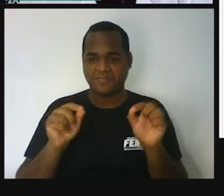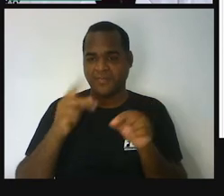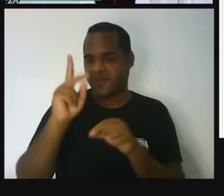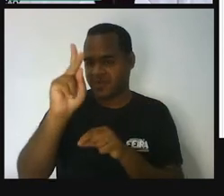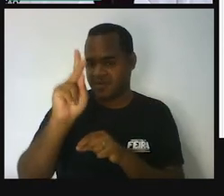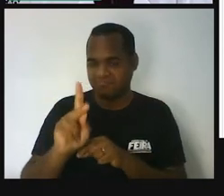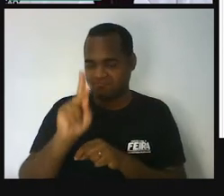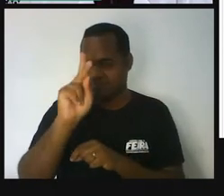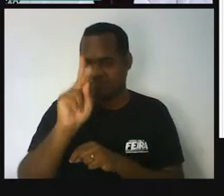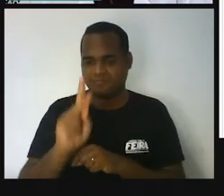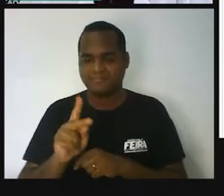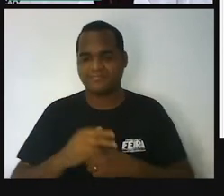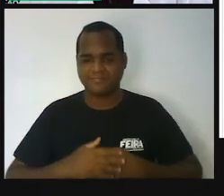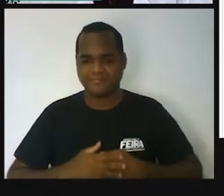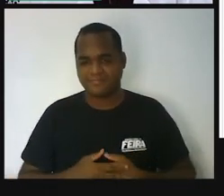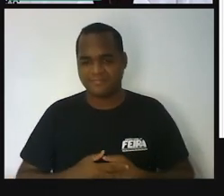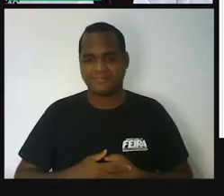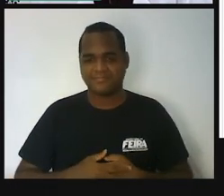você mesmo.